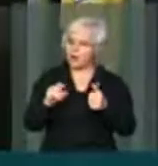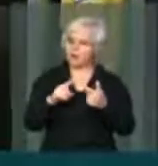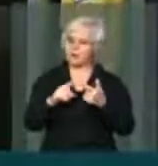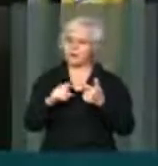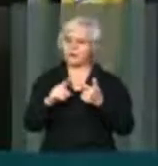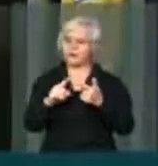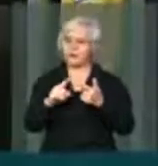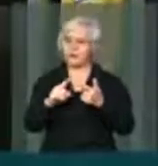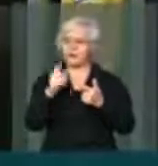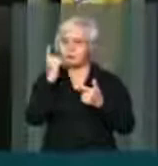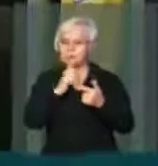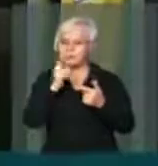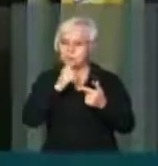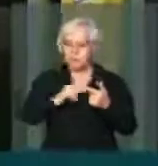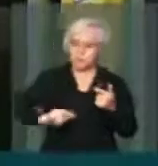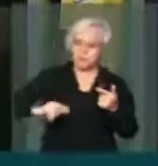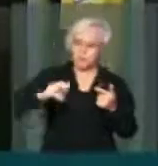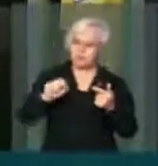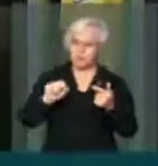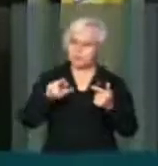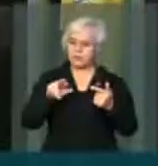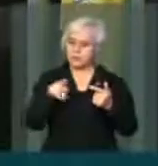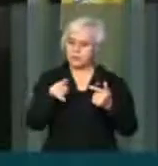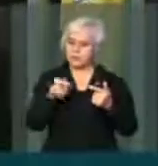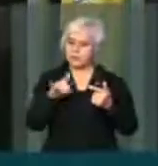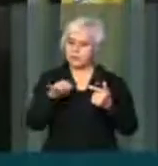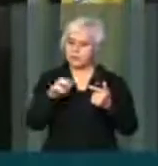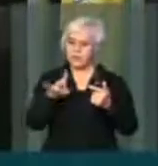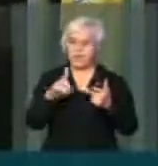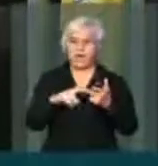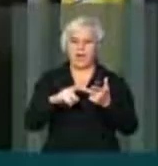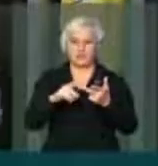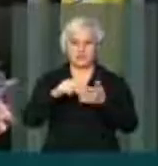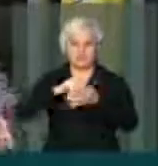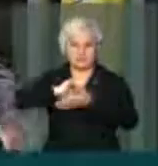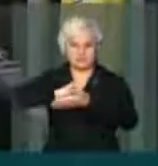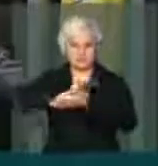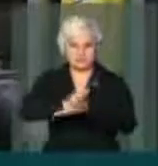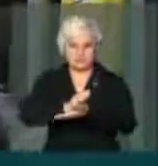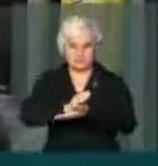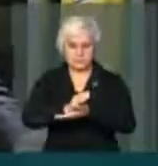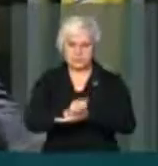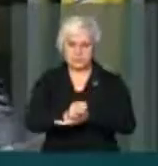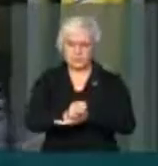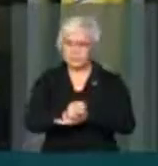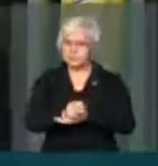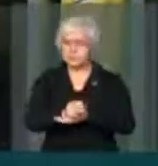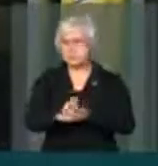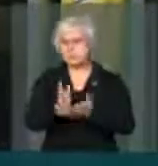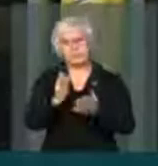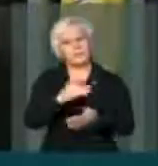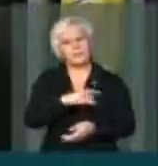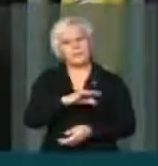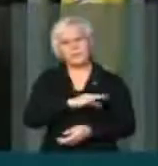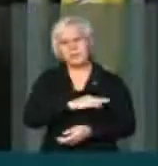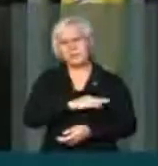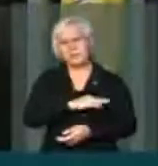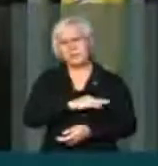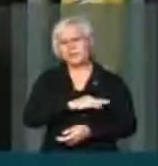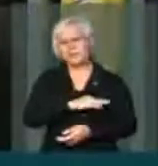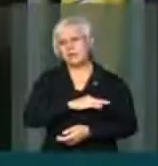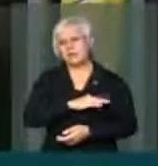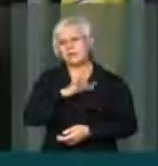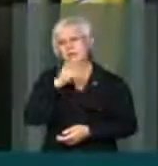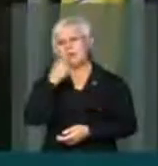acabar com o déficit, em diminuir o tamanho da máquina, fazendo tudo aquilo que o PSDB já ensinou várias vezes. Mas o PT insiste em fazer o